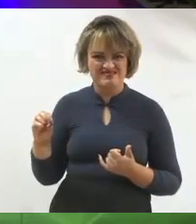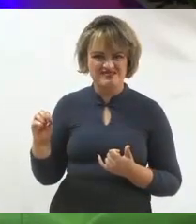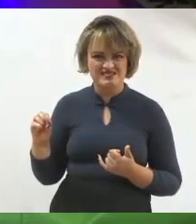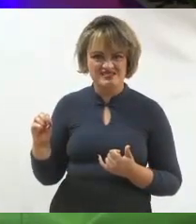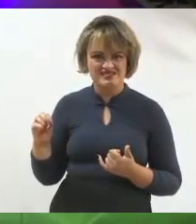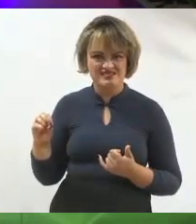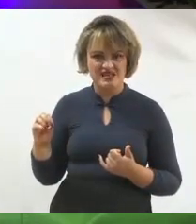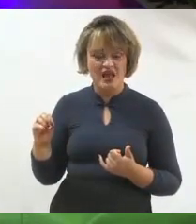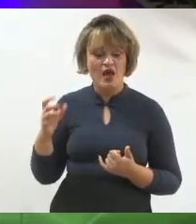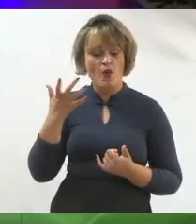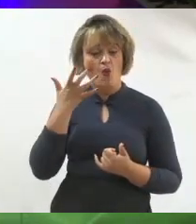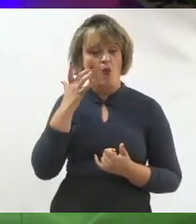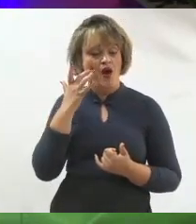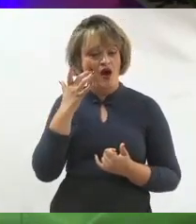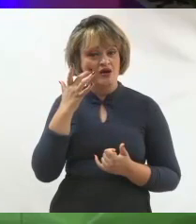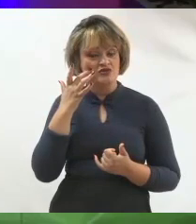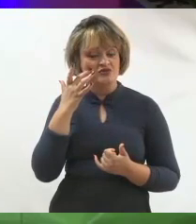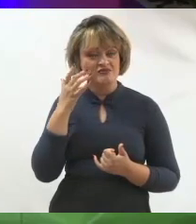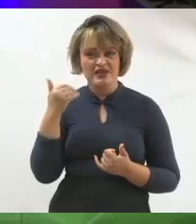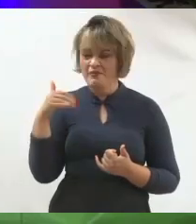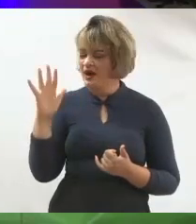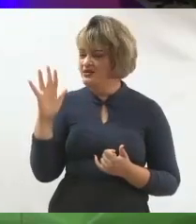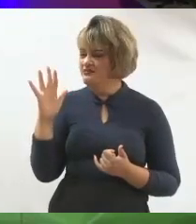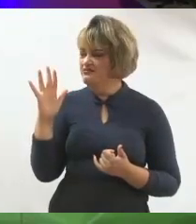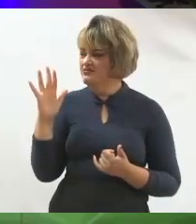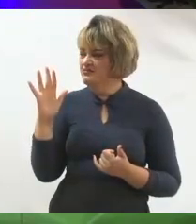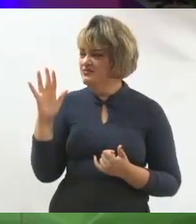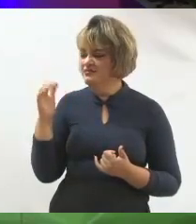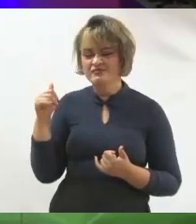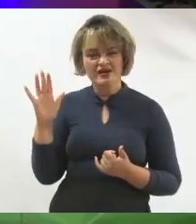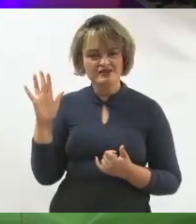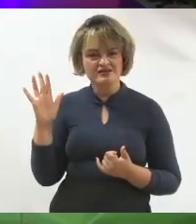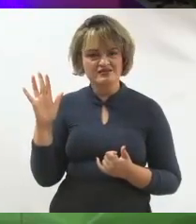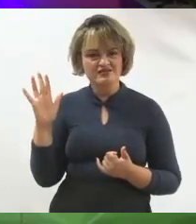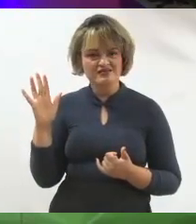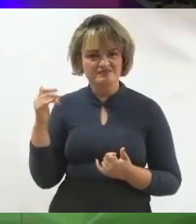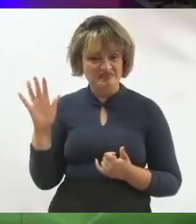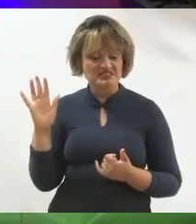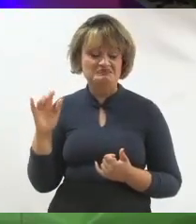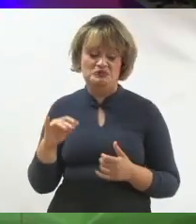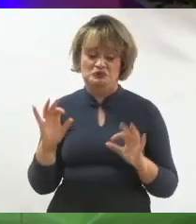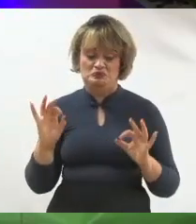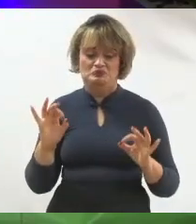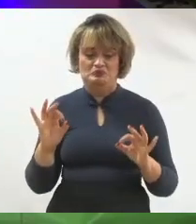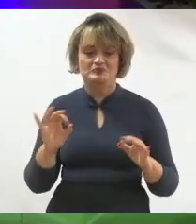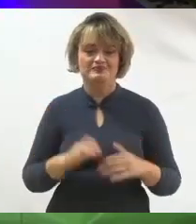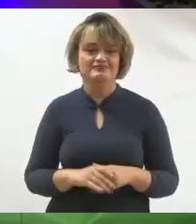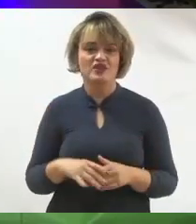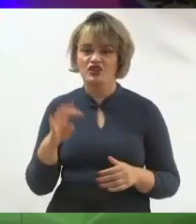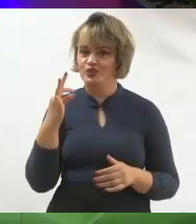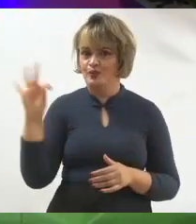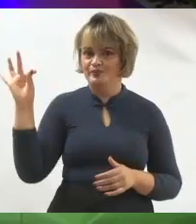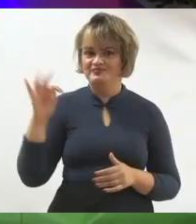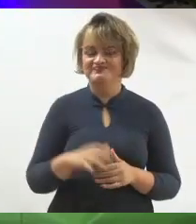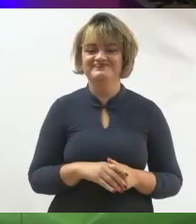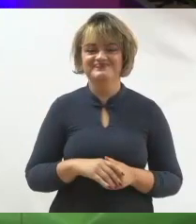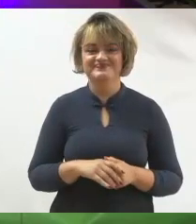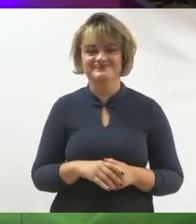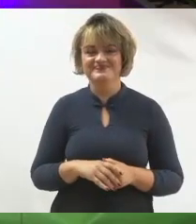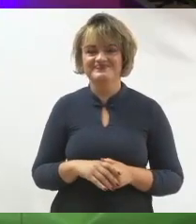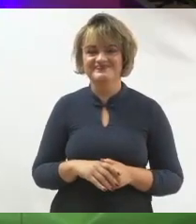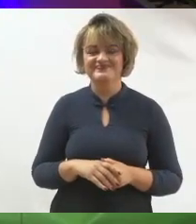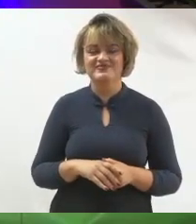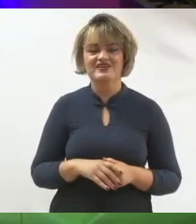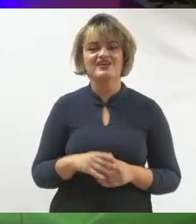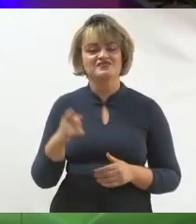Eu imagino que tem a gente que já passou de 2 mil. Então, foi top. Muito bom. Muito boa a audiência. Vocês